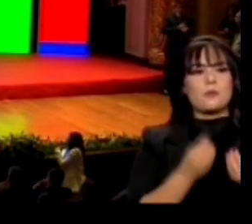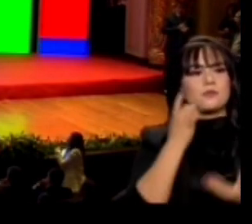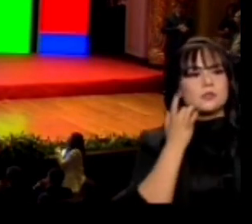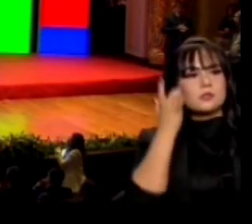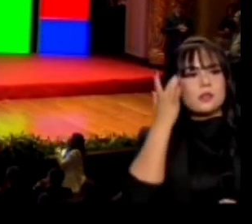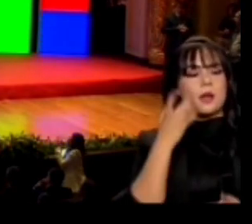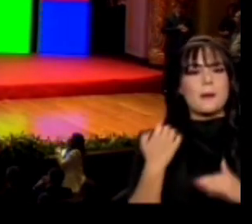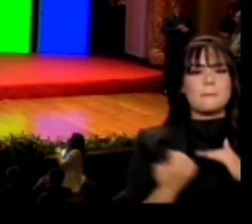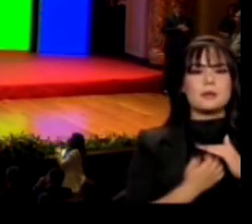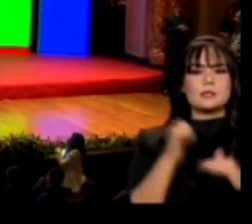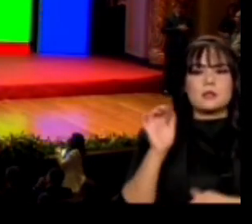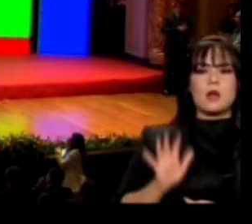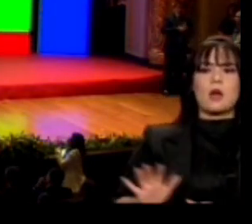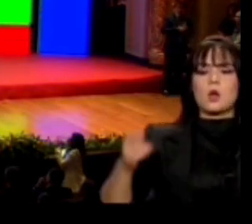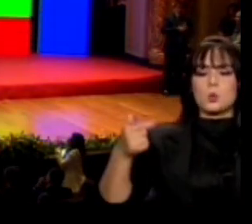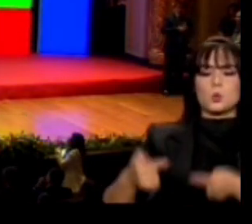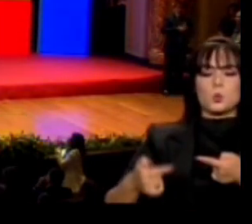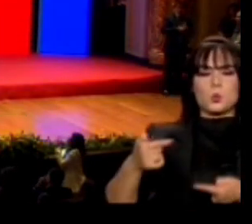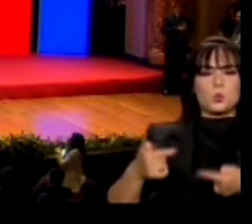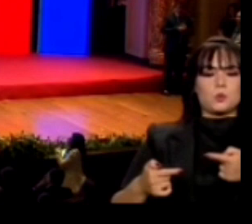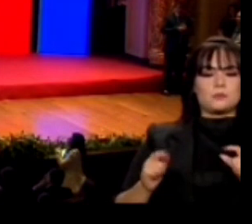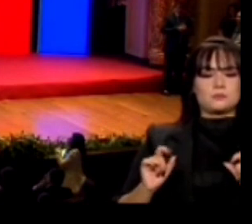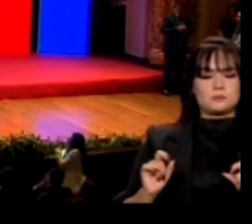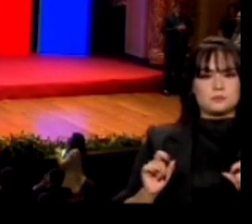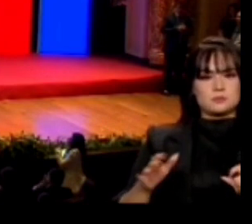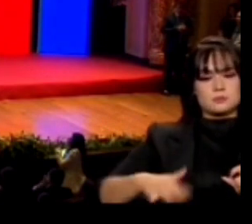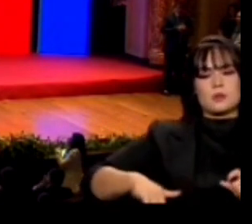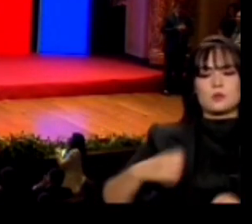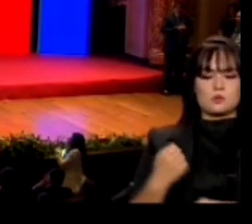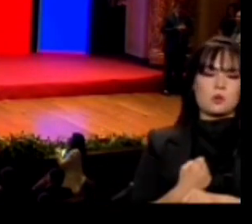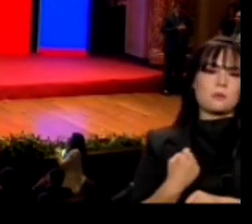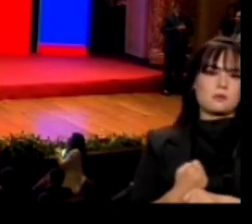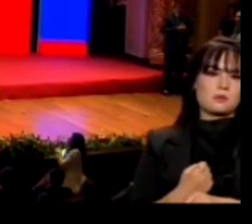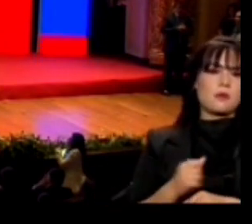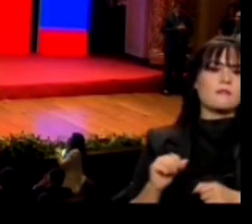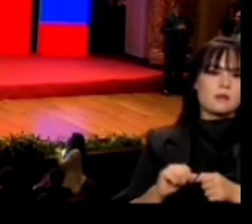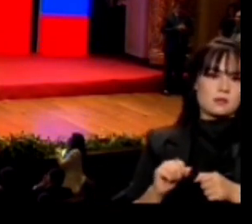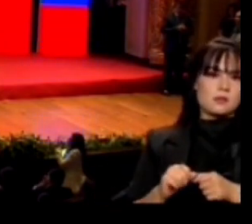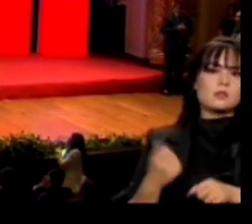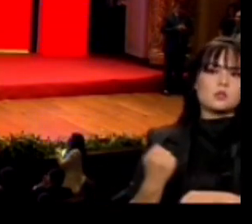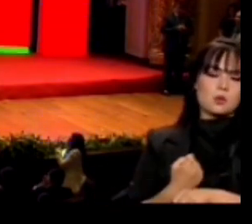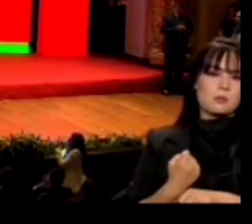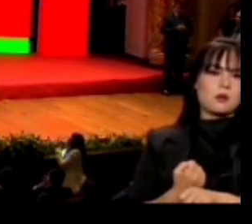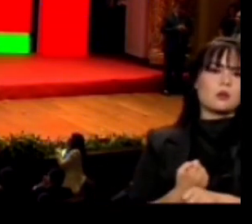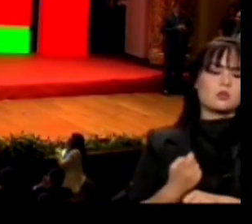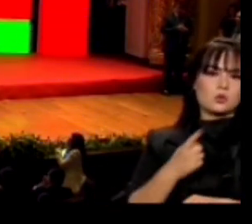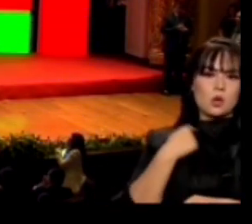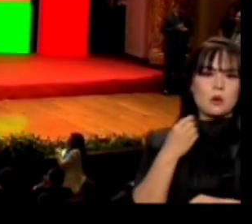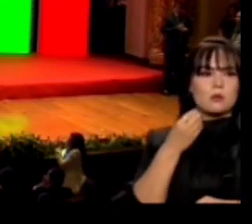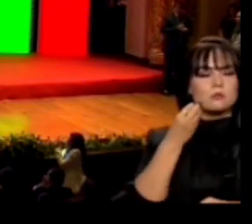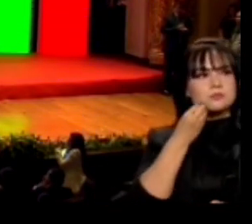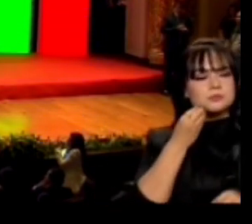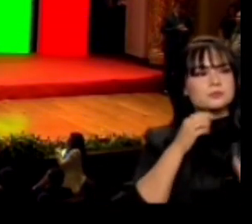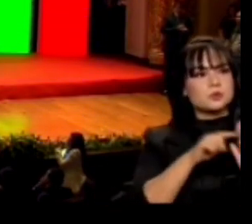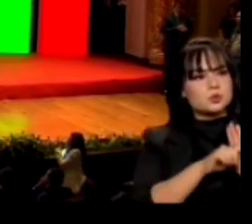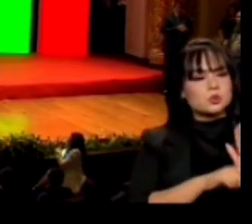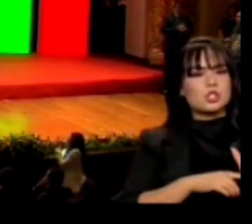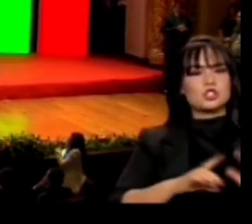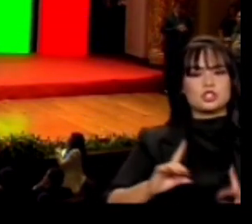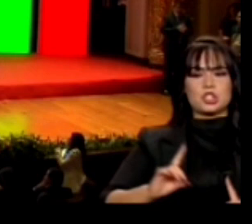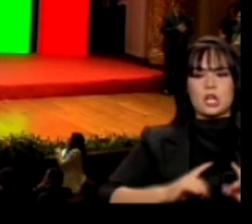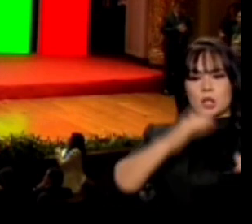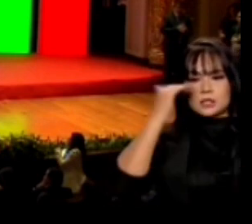empresas nacionais disputem essas obras, façam essas obras? Nós buscaremos com o diálogo, com o